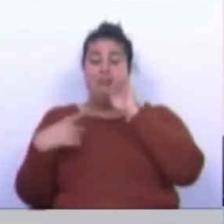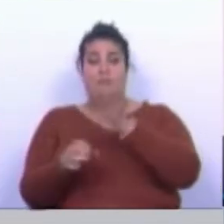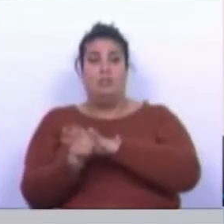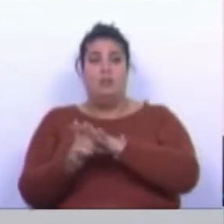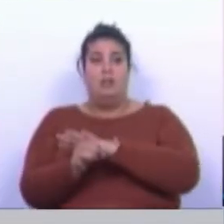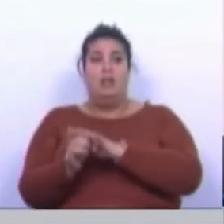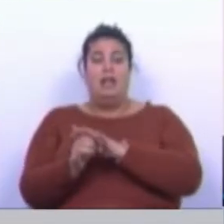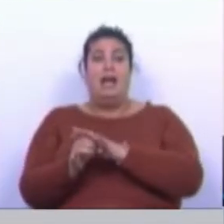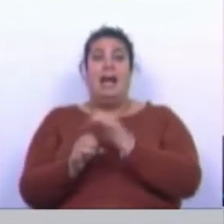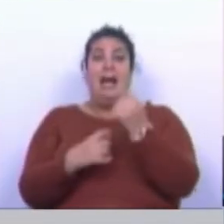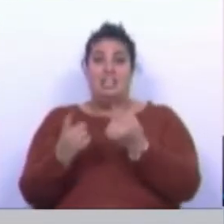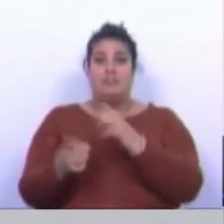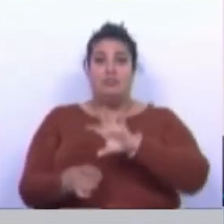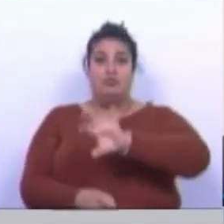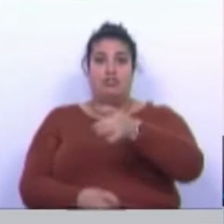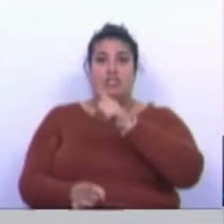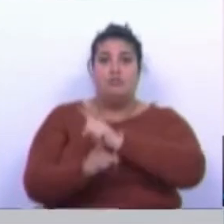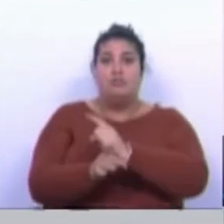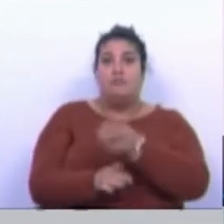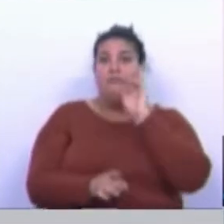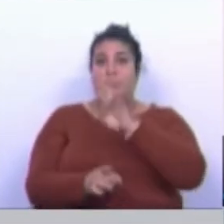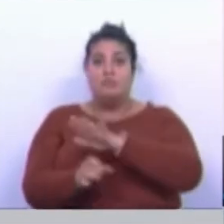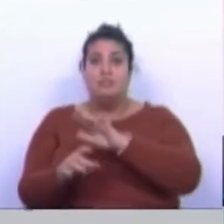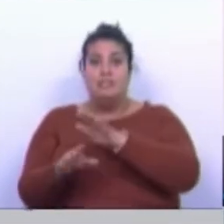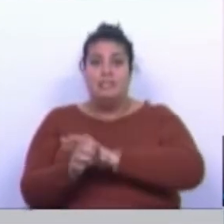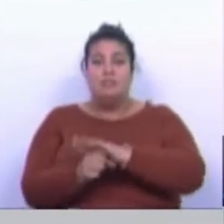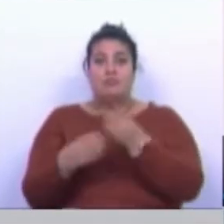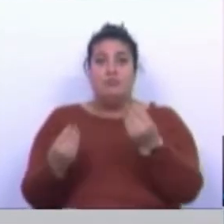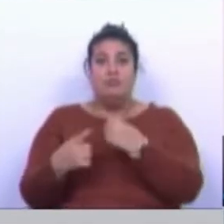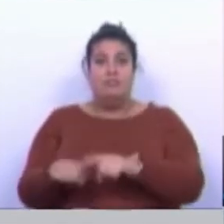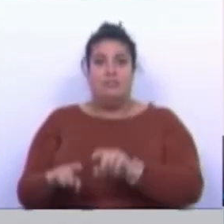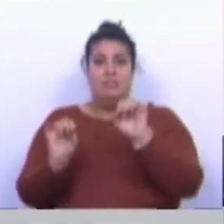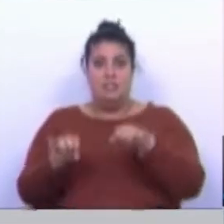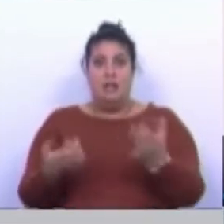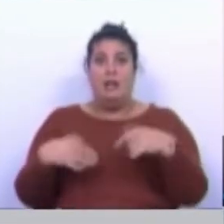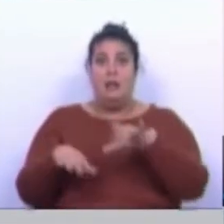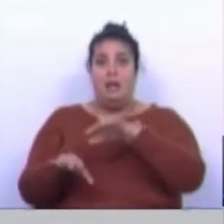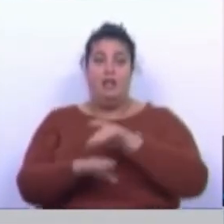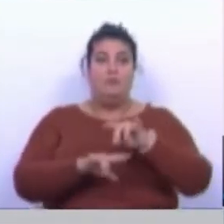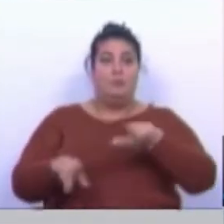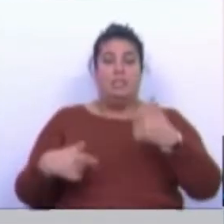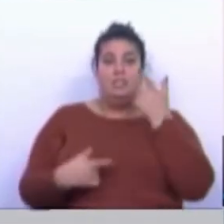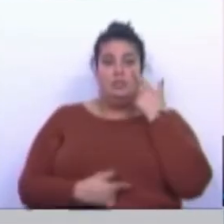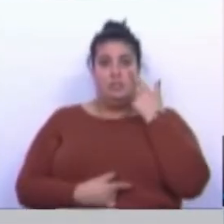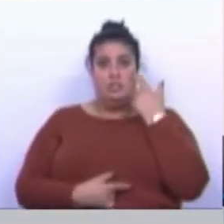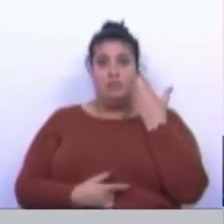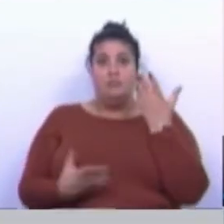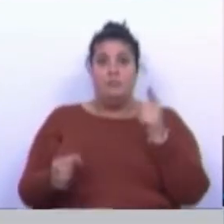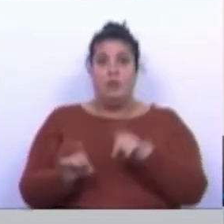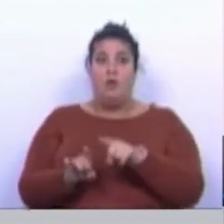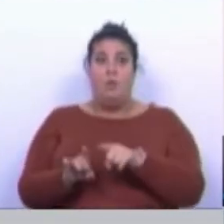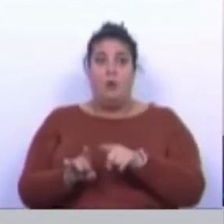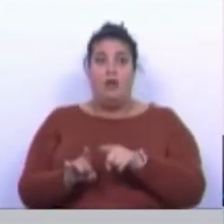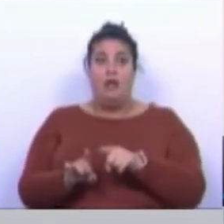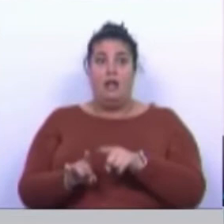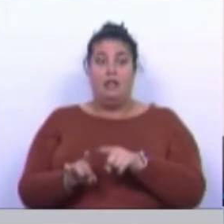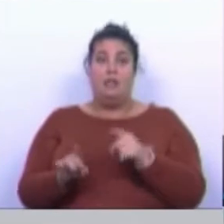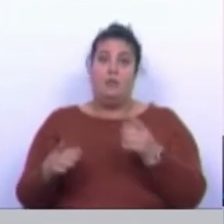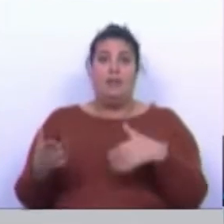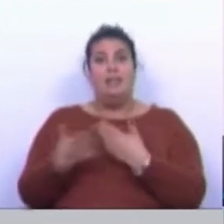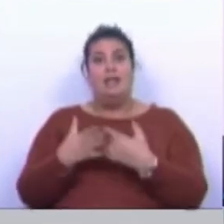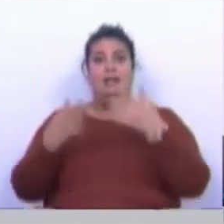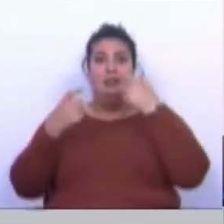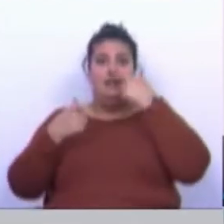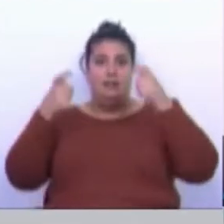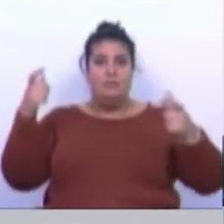no mesmo território nacional situações muito diferentes, mas aqueles hospitais que são conhecidos, digamos assim, por serem mais humanizados